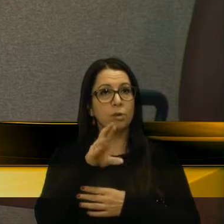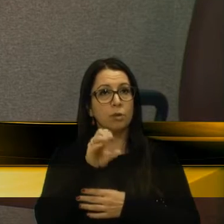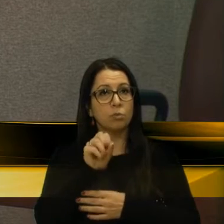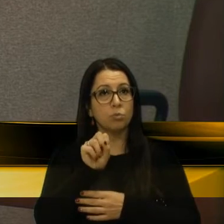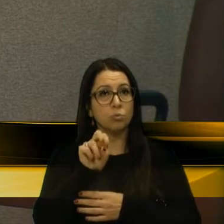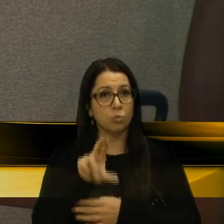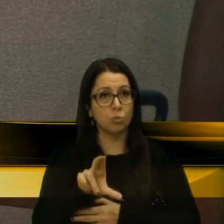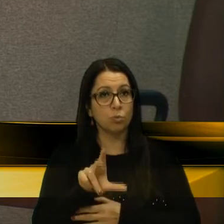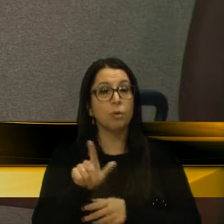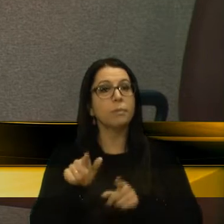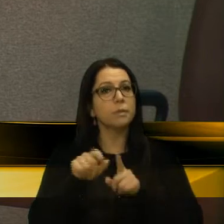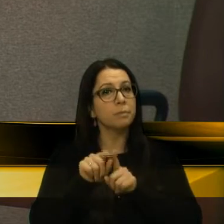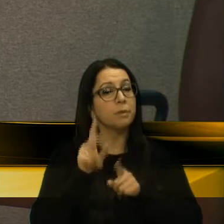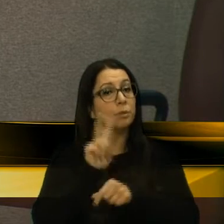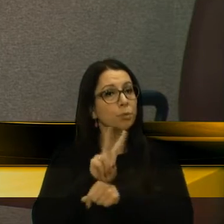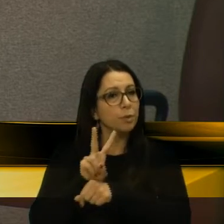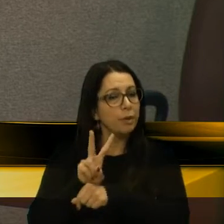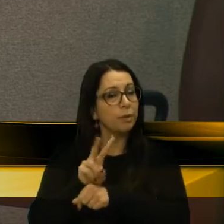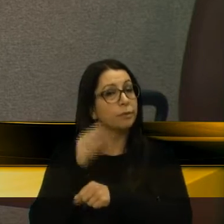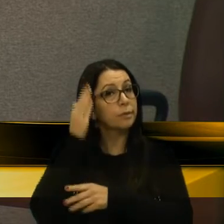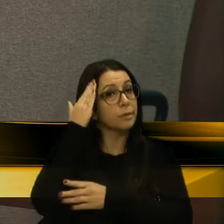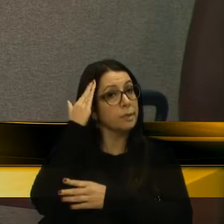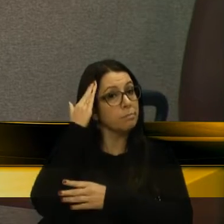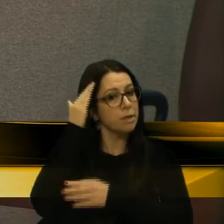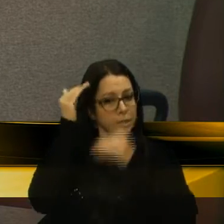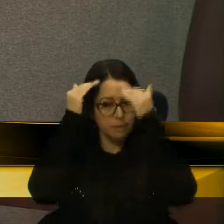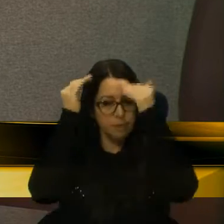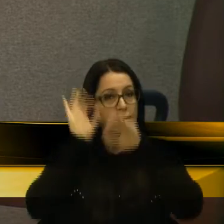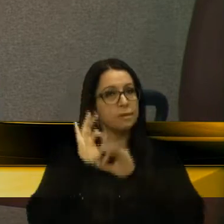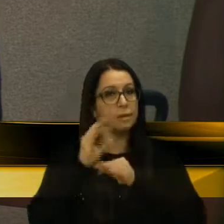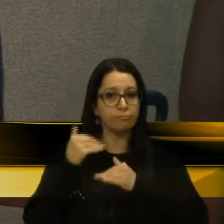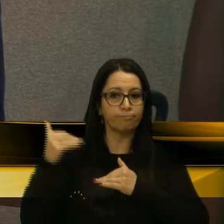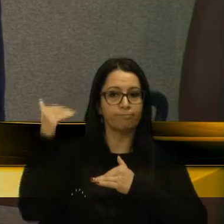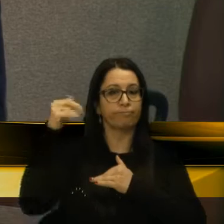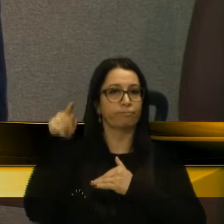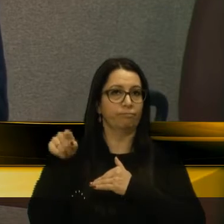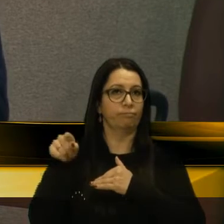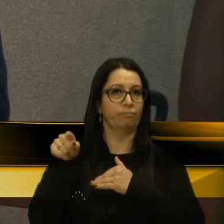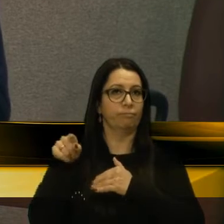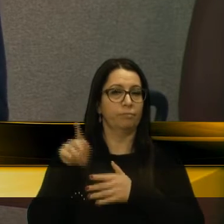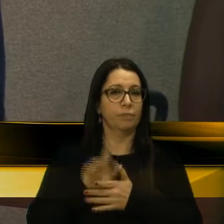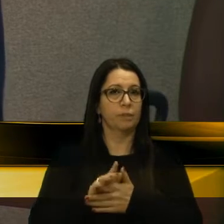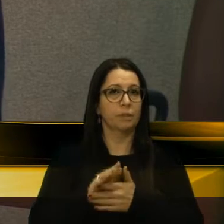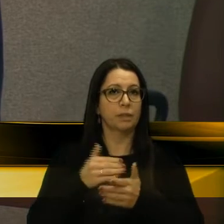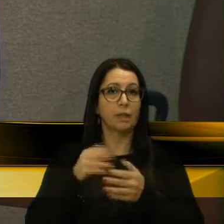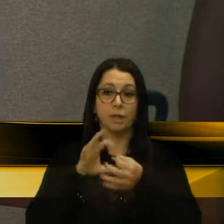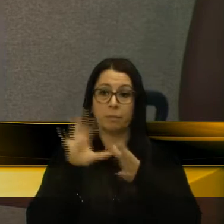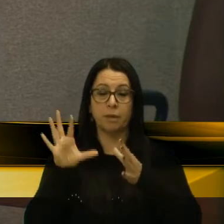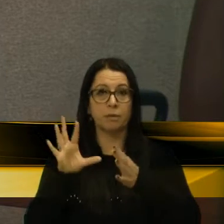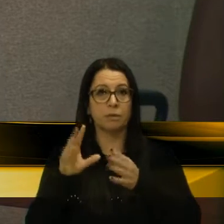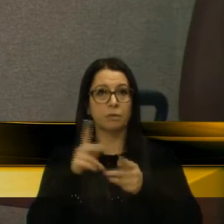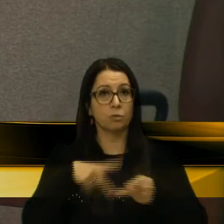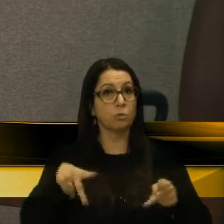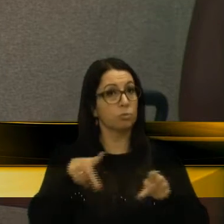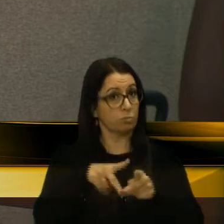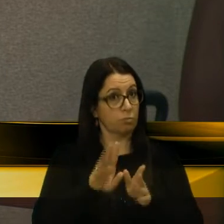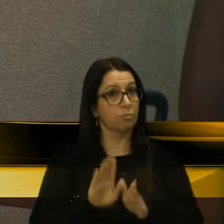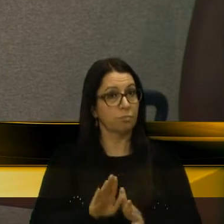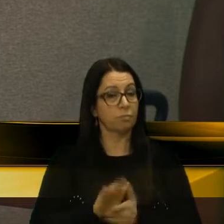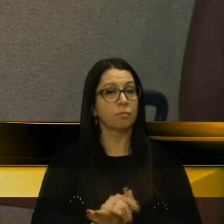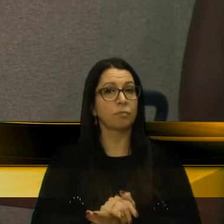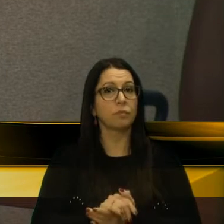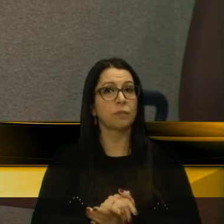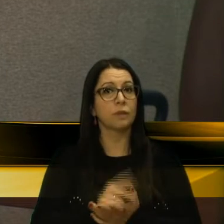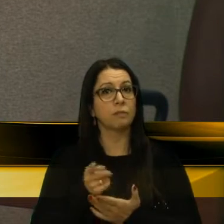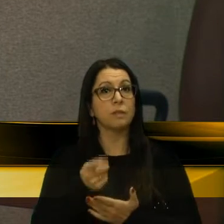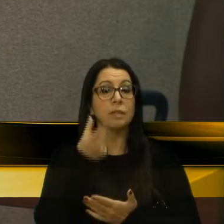precisamos ter esse cuidado de saber respeitar a soberania e a independência dos povos. Vá